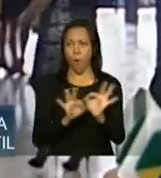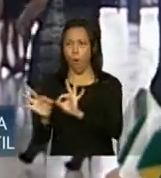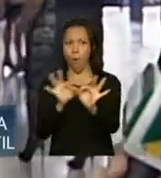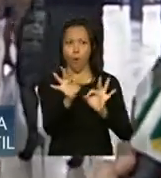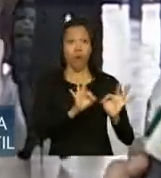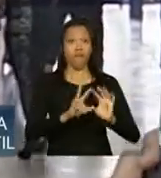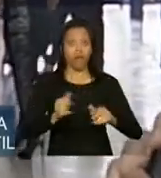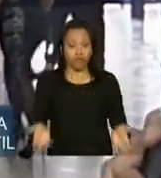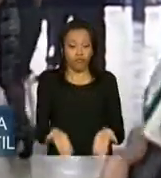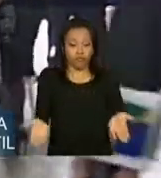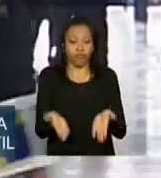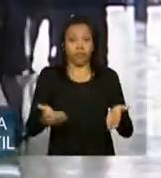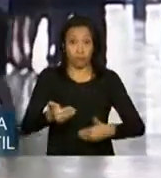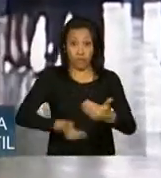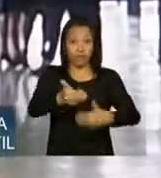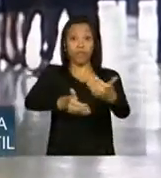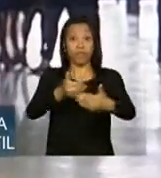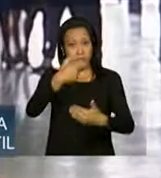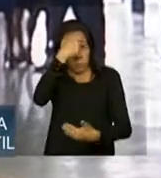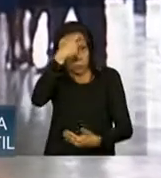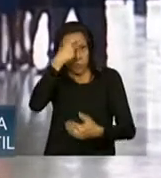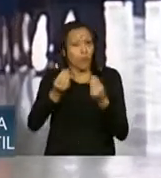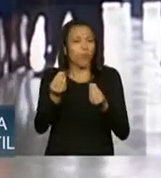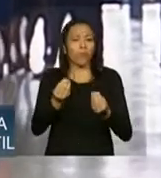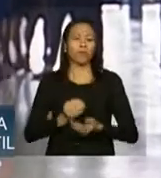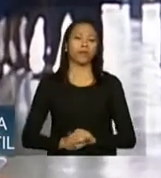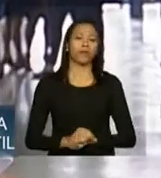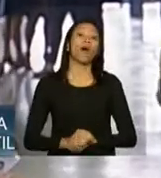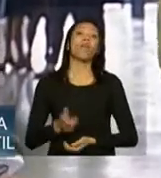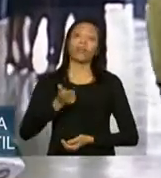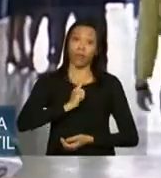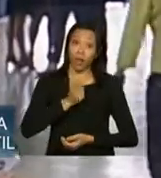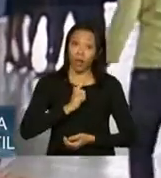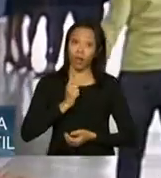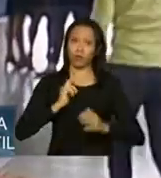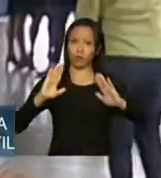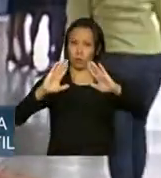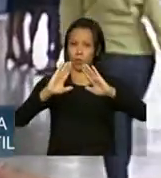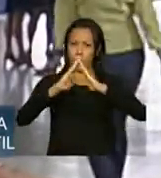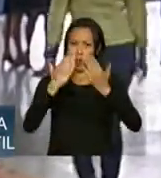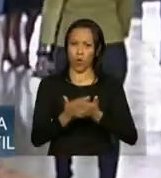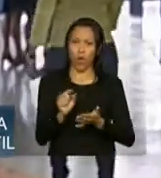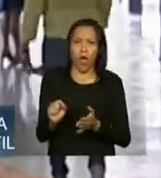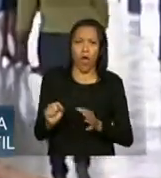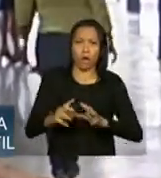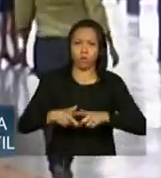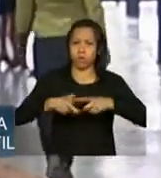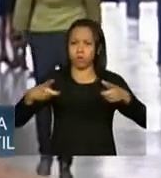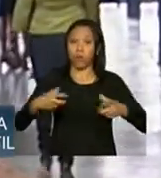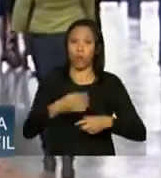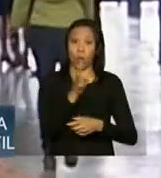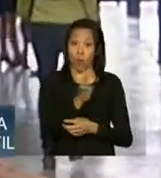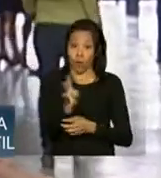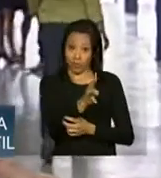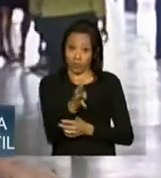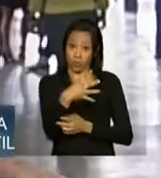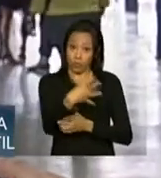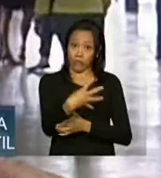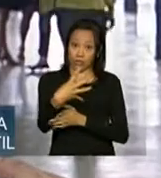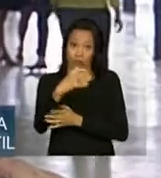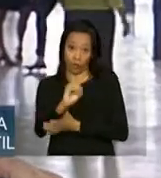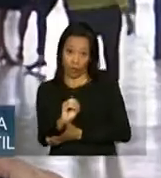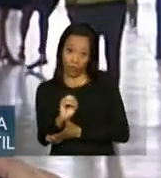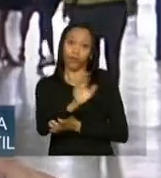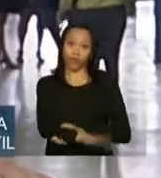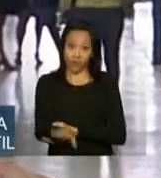desenvolvimento dessas crianças? Ó, nós temos uma estrutura que vai estar atendendo 440 crianças, né? Como